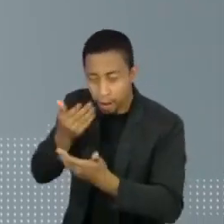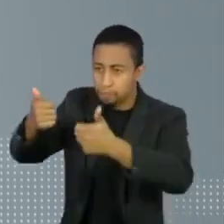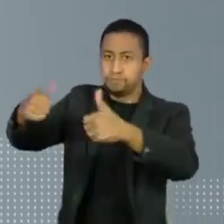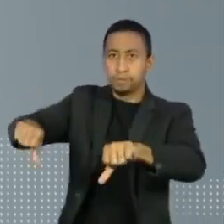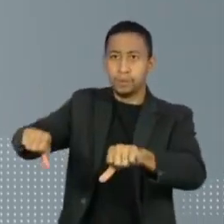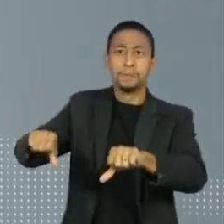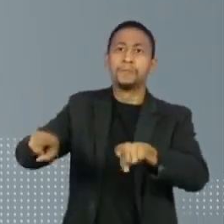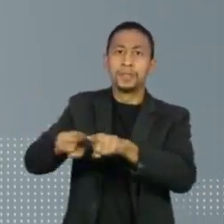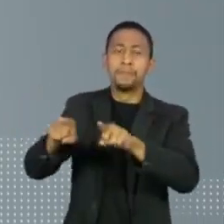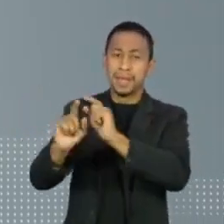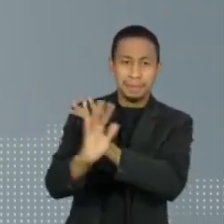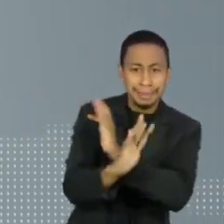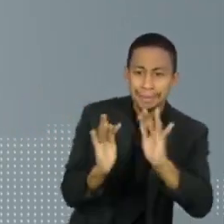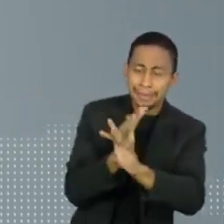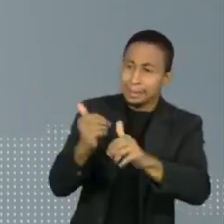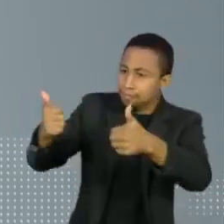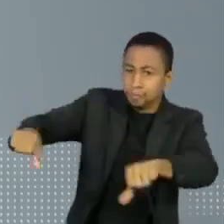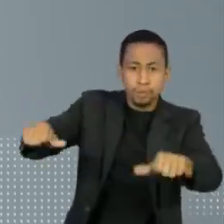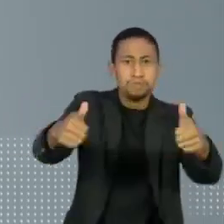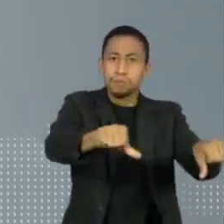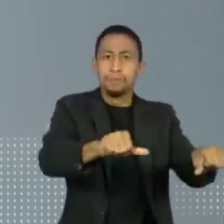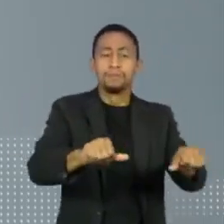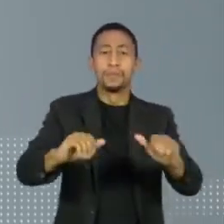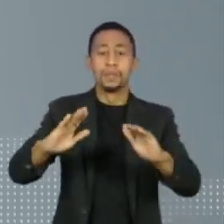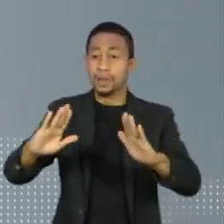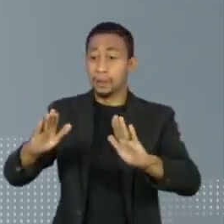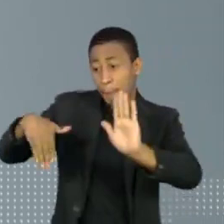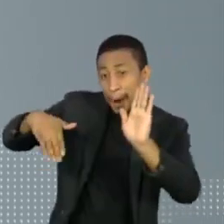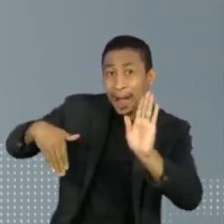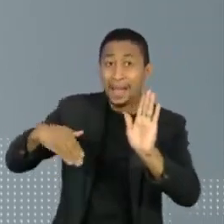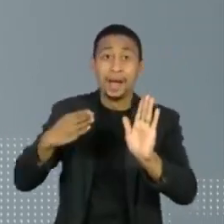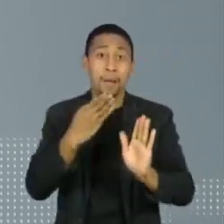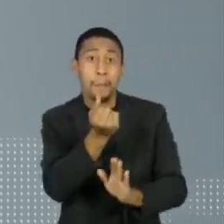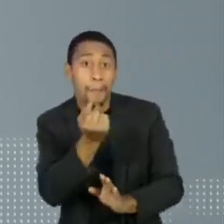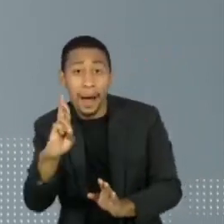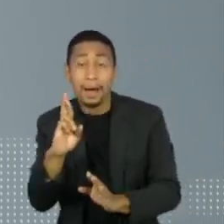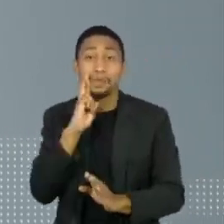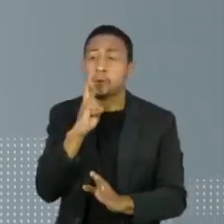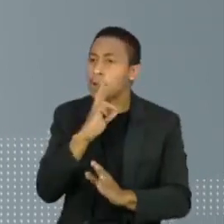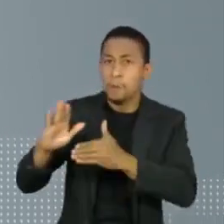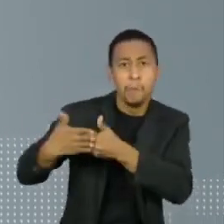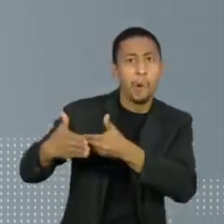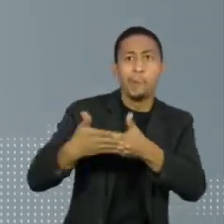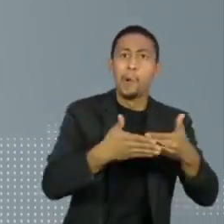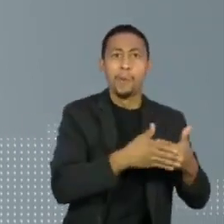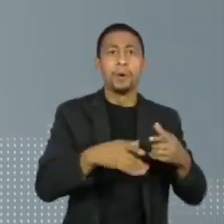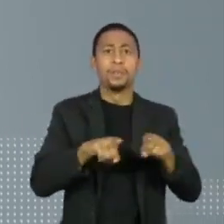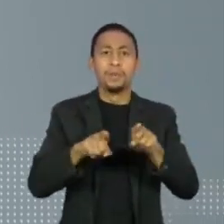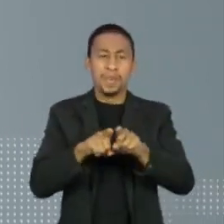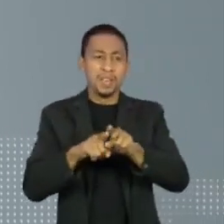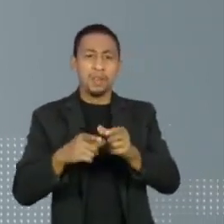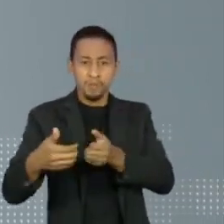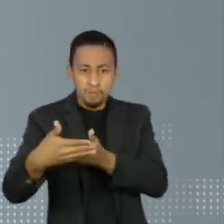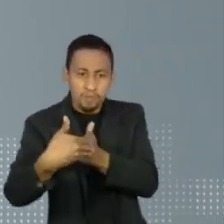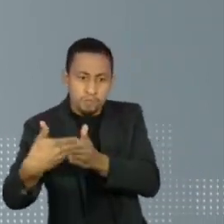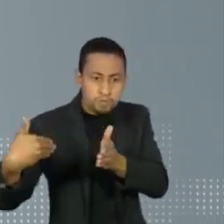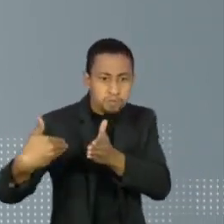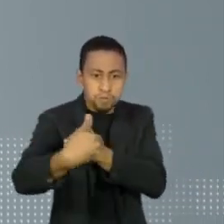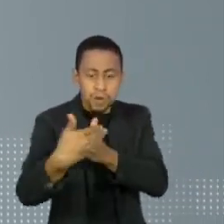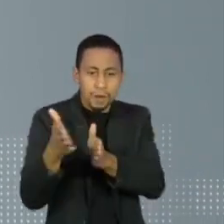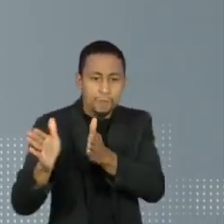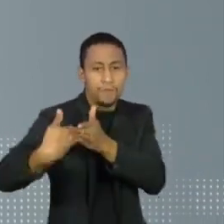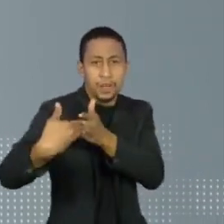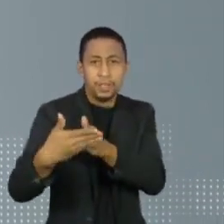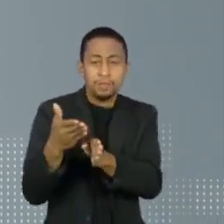toque de recolher, fechamento de praias e bares, adoção de trabalho remoto, barreiras sanitárias, medidas para reduzir